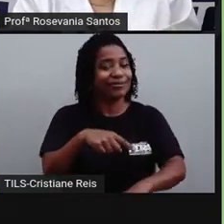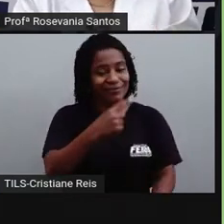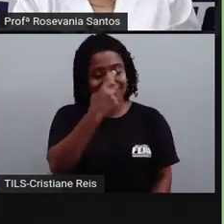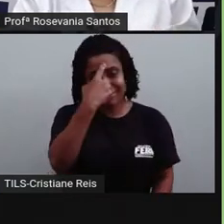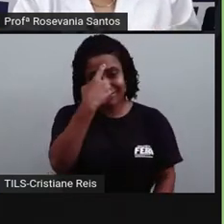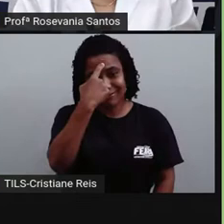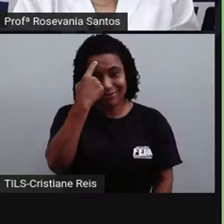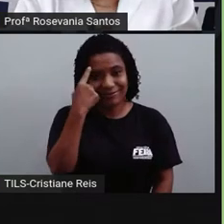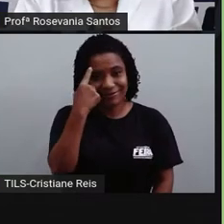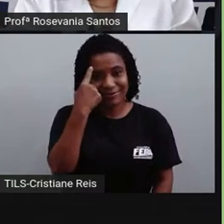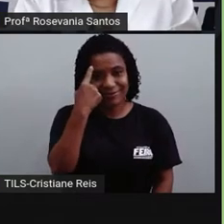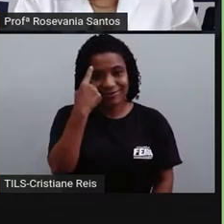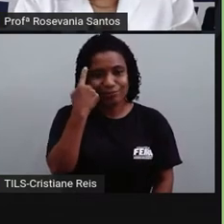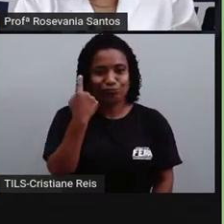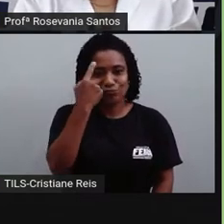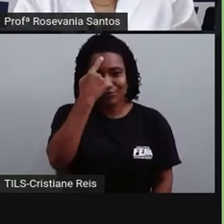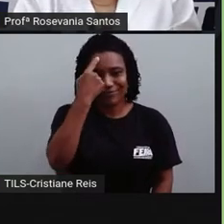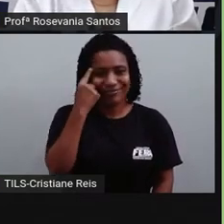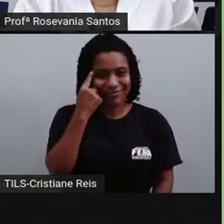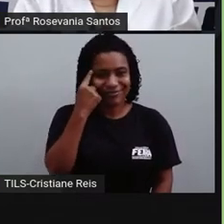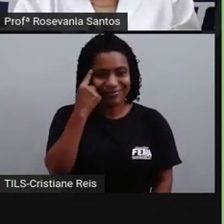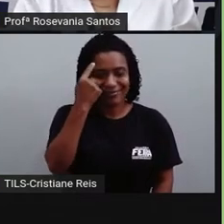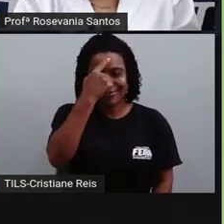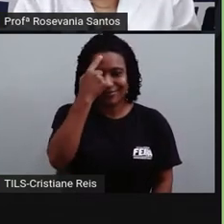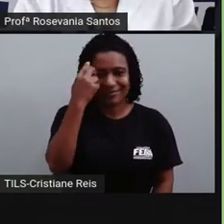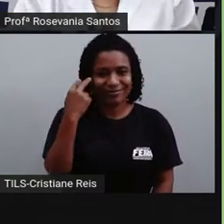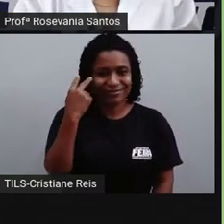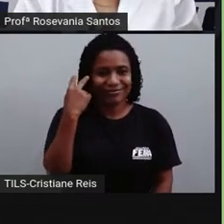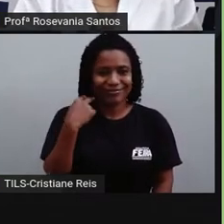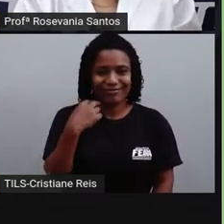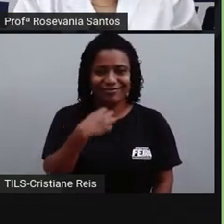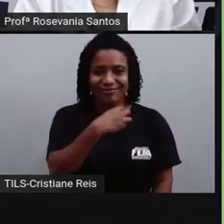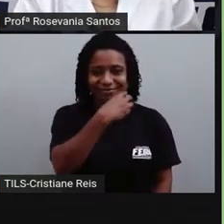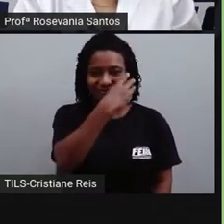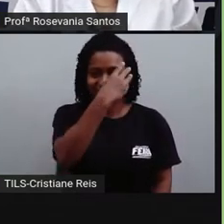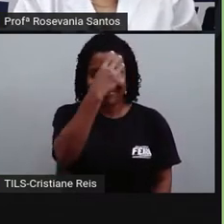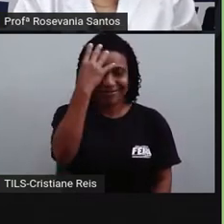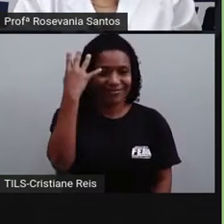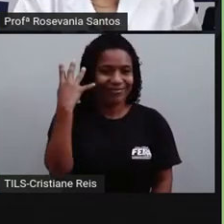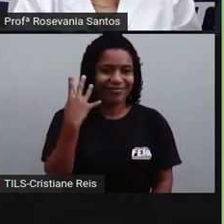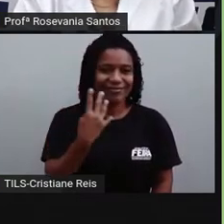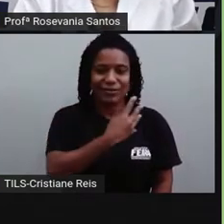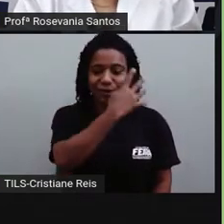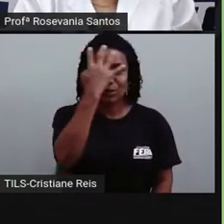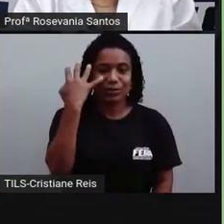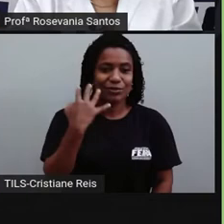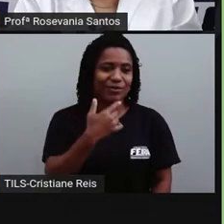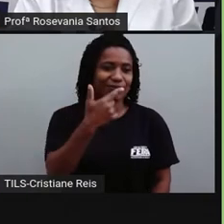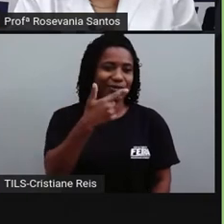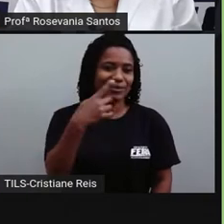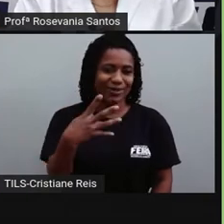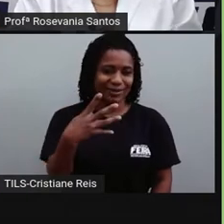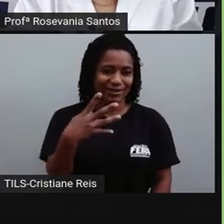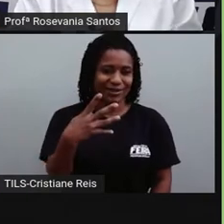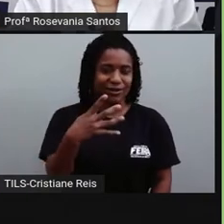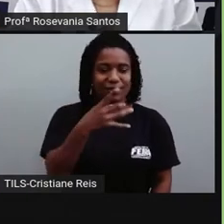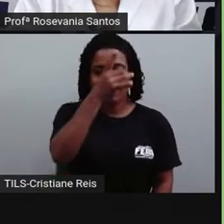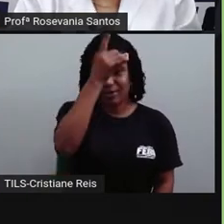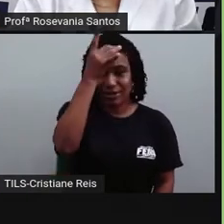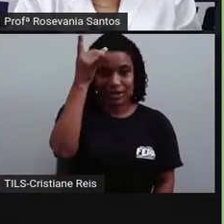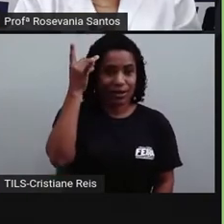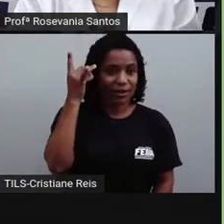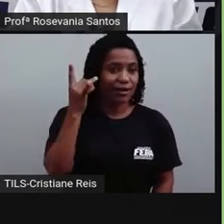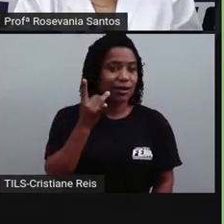ela conta uma hora. Então, 360 dividido pelas 24 horas, deu 15 graus. Então,